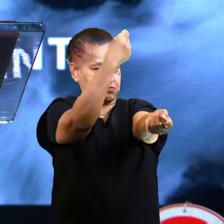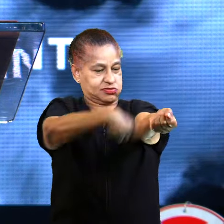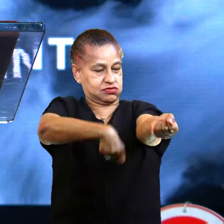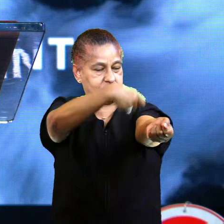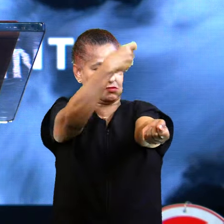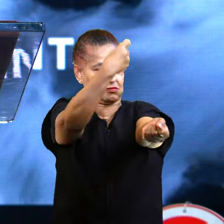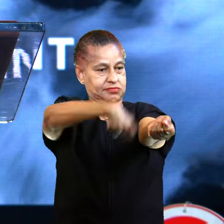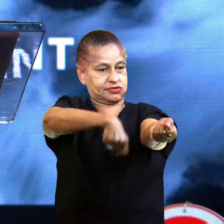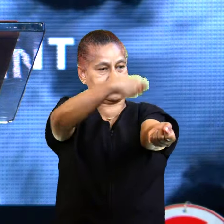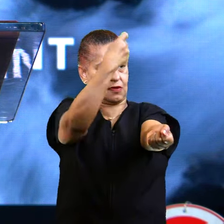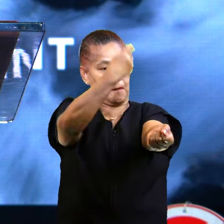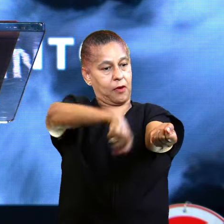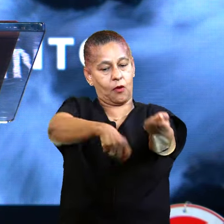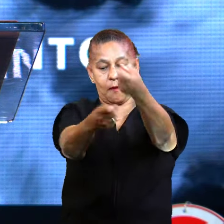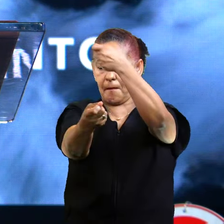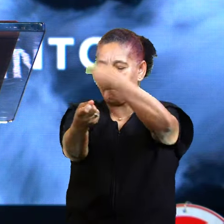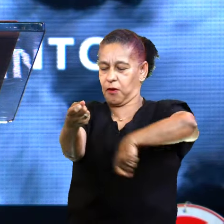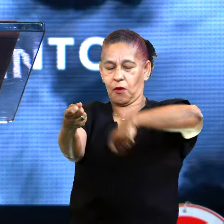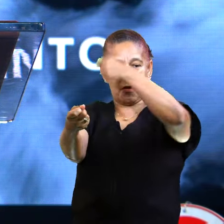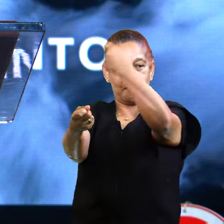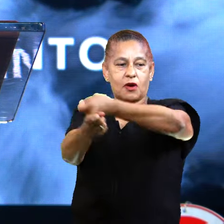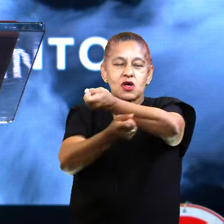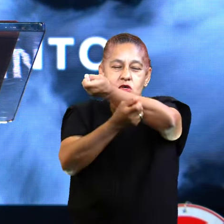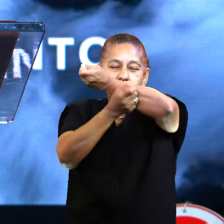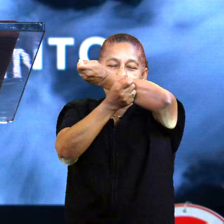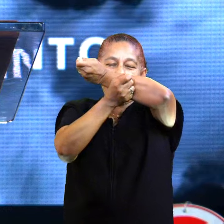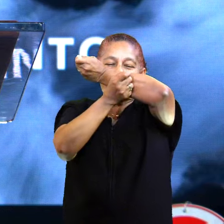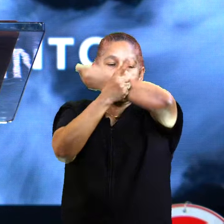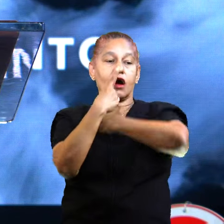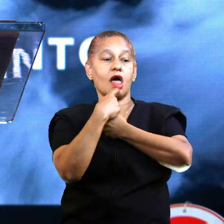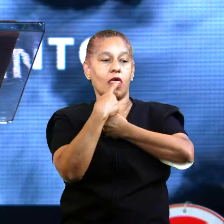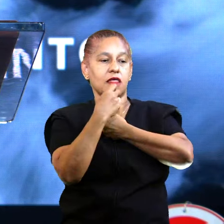a retalhar o seu braço e beber o próprio sangue.